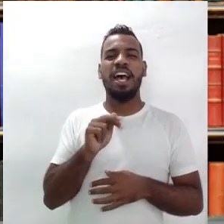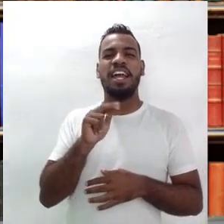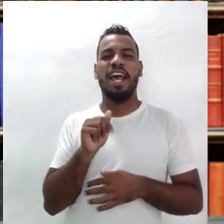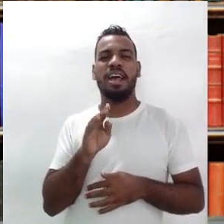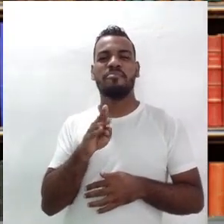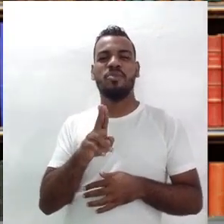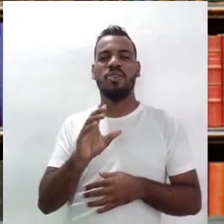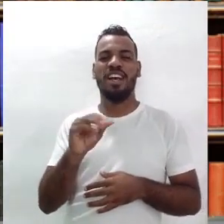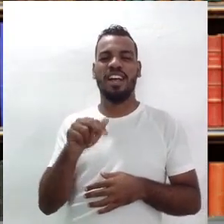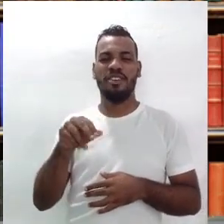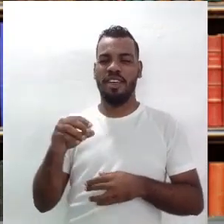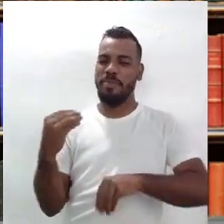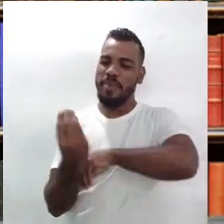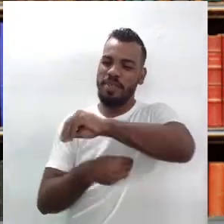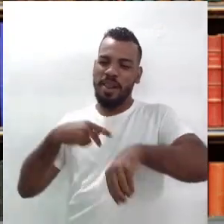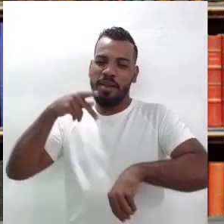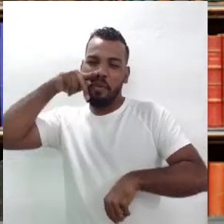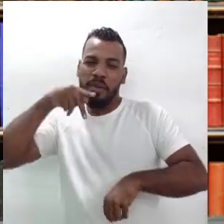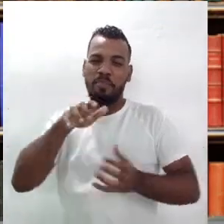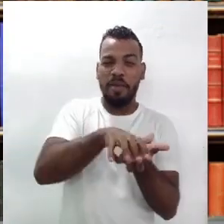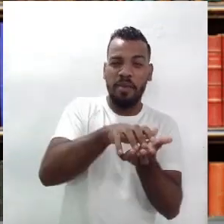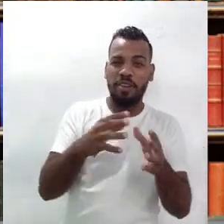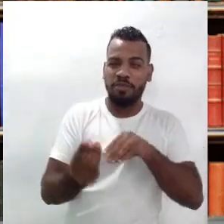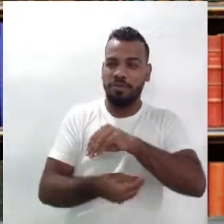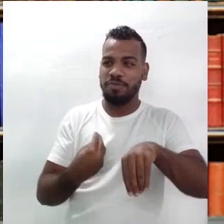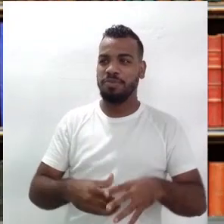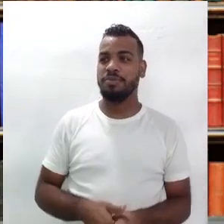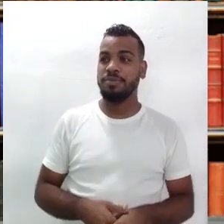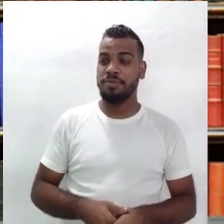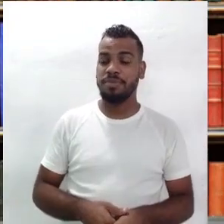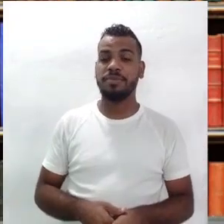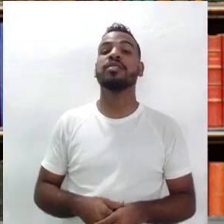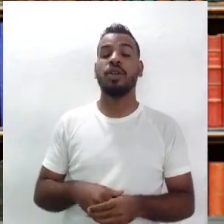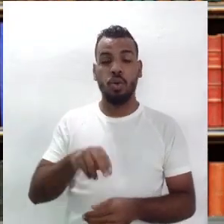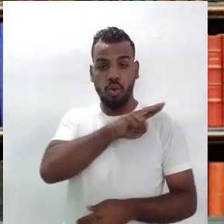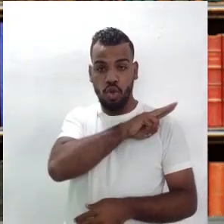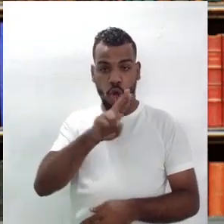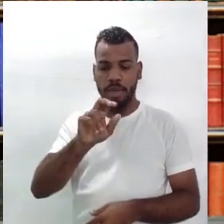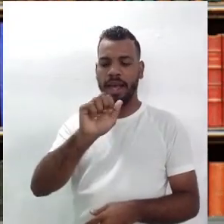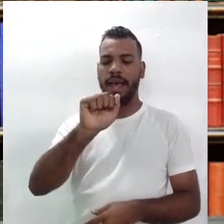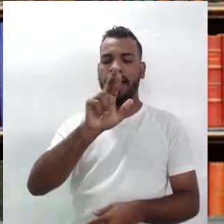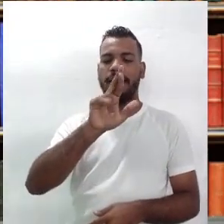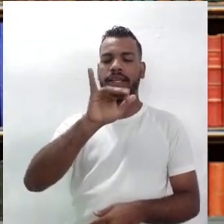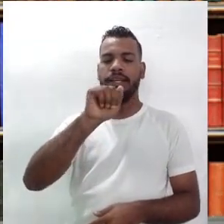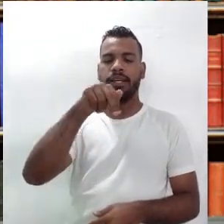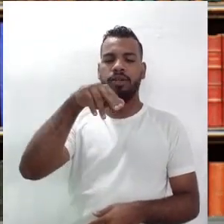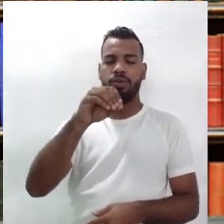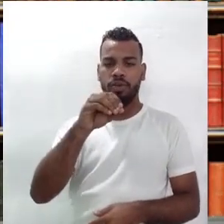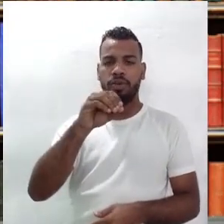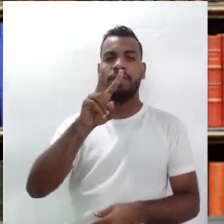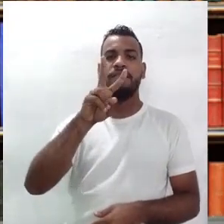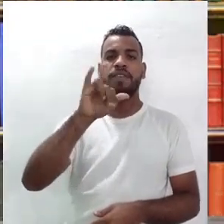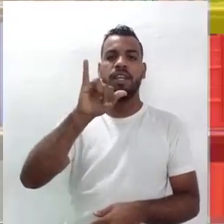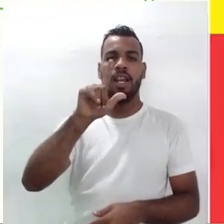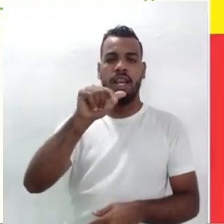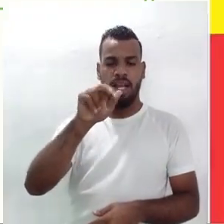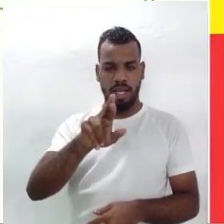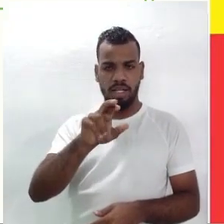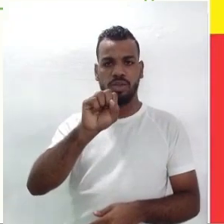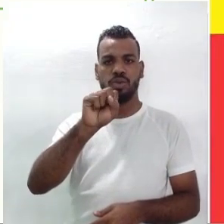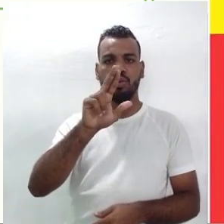Paraibucano. O professor, o nome dele é Ariano Vilar Suassuna, advogado, professor,